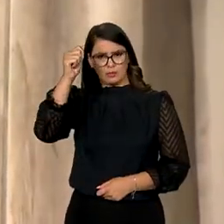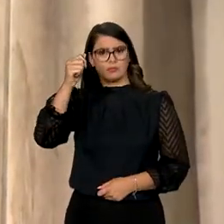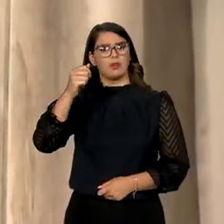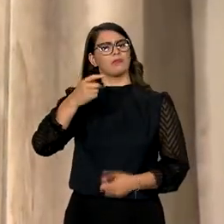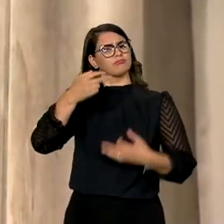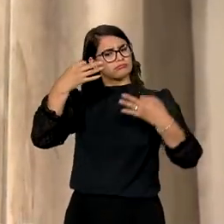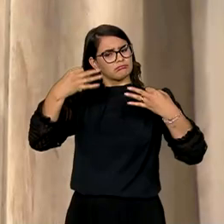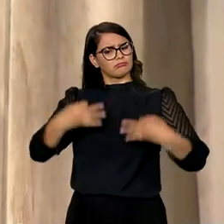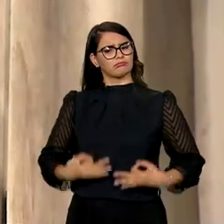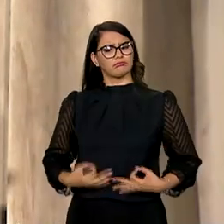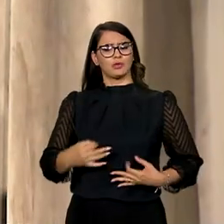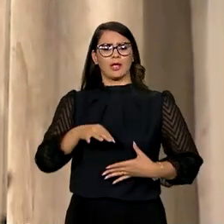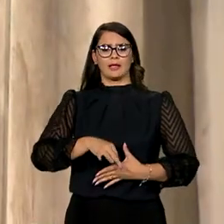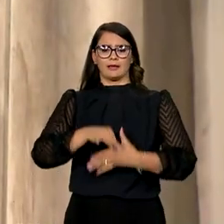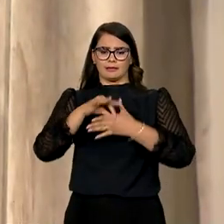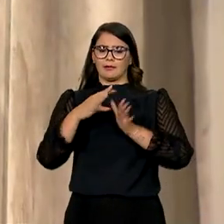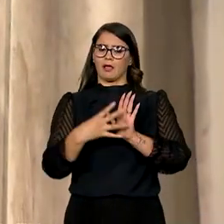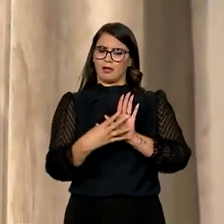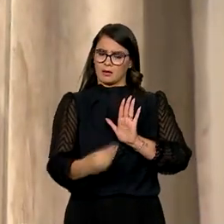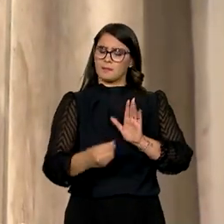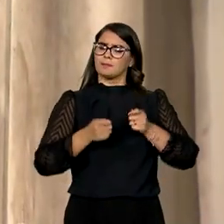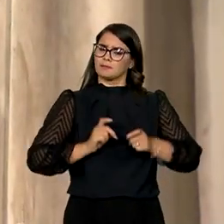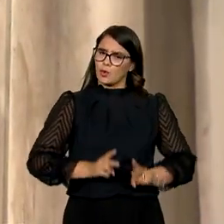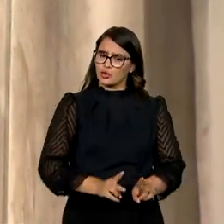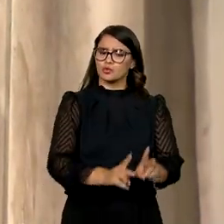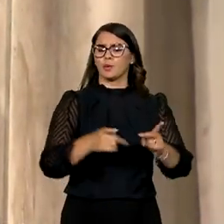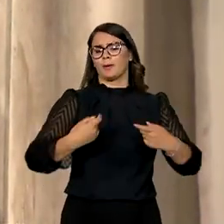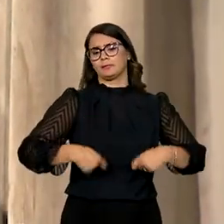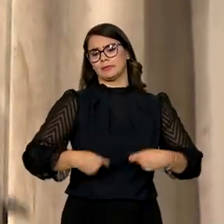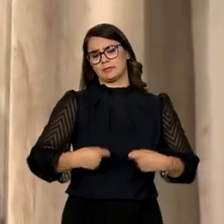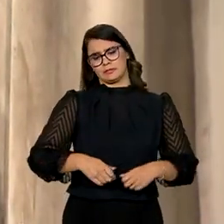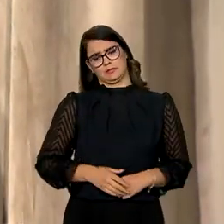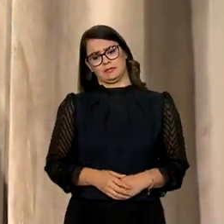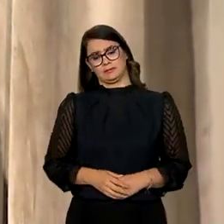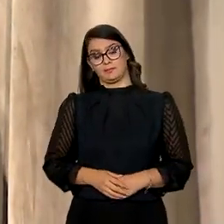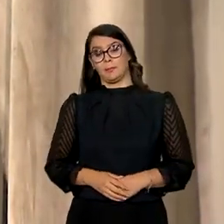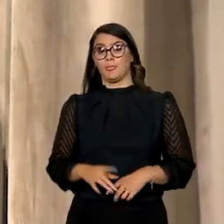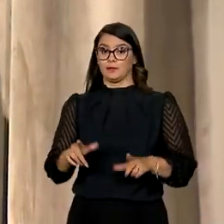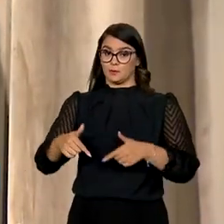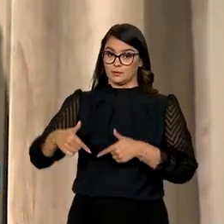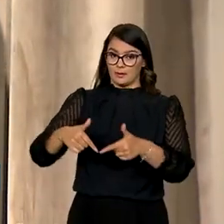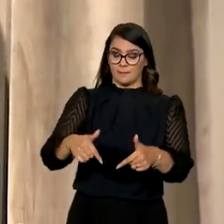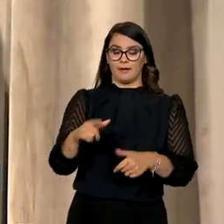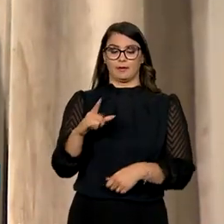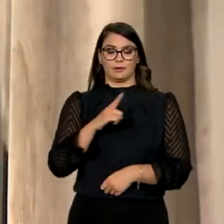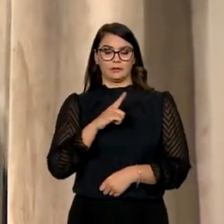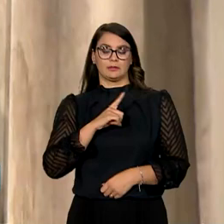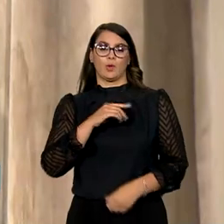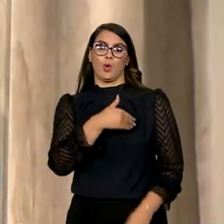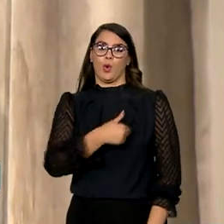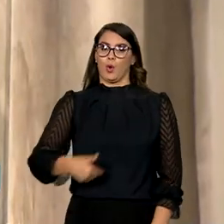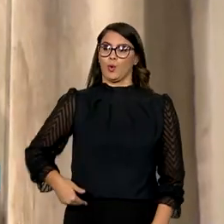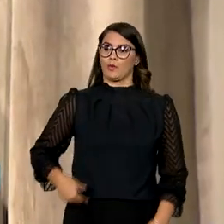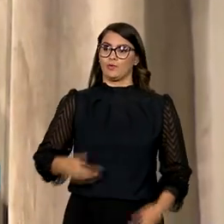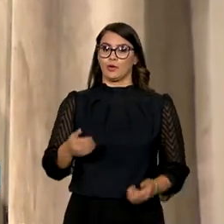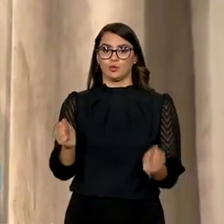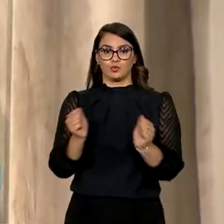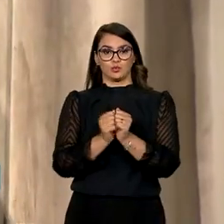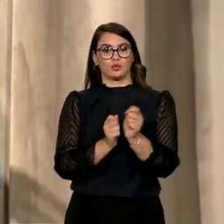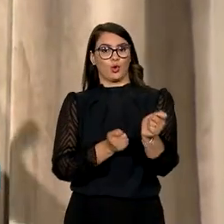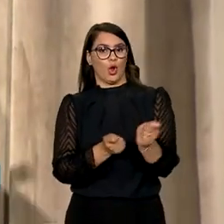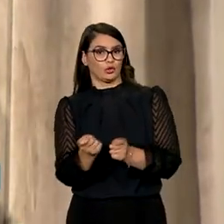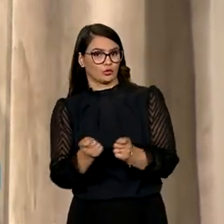falar isso e lideramos pelo exemplo e temos que continuar liderando pelo exemplo. Então, acho que essas iniciativas e ter governo junto com o controle,